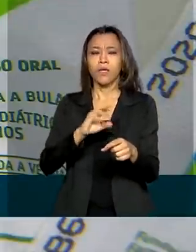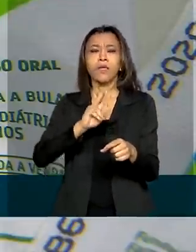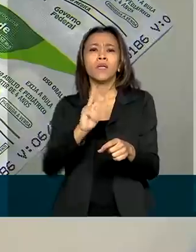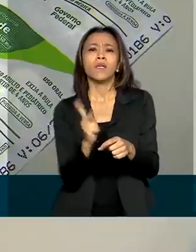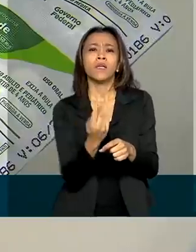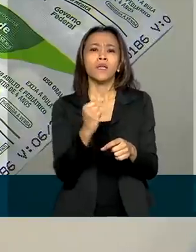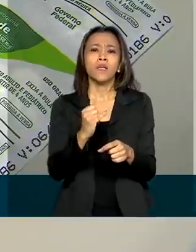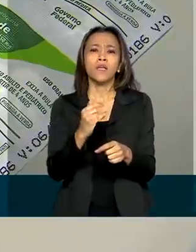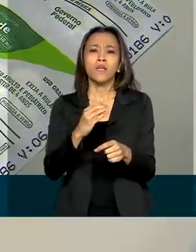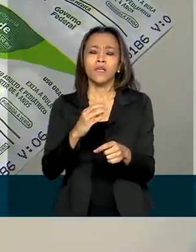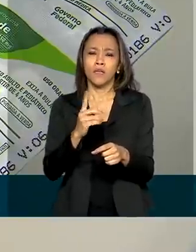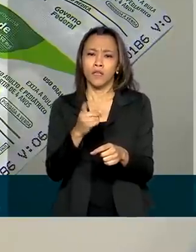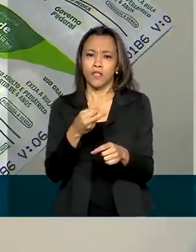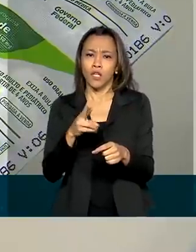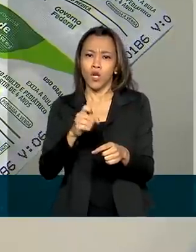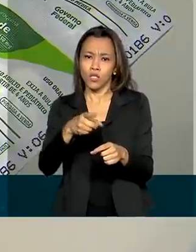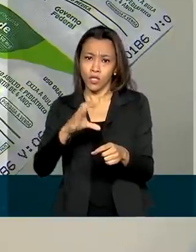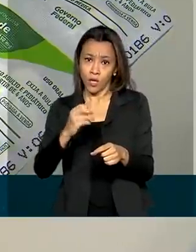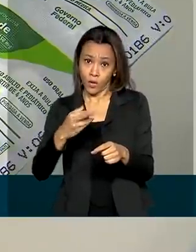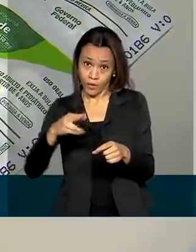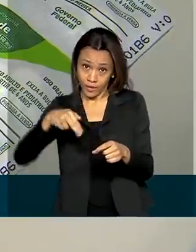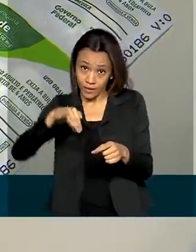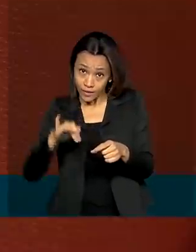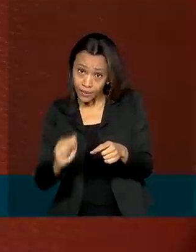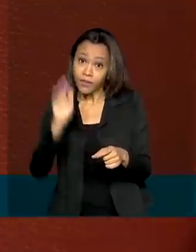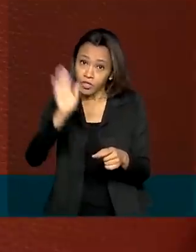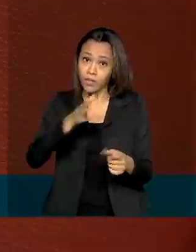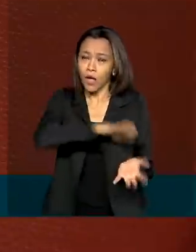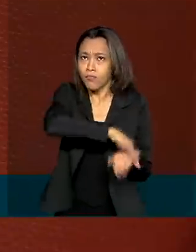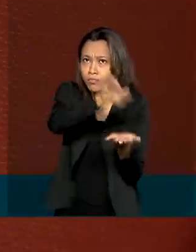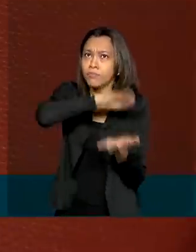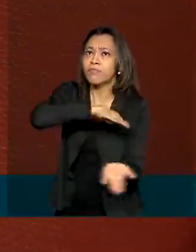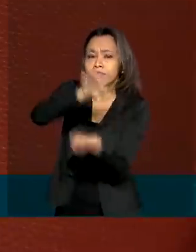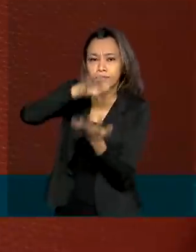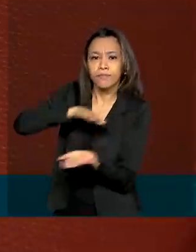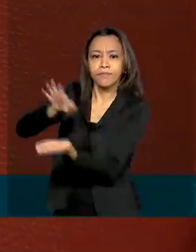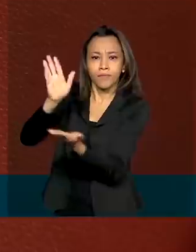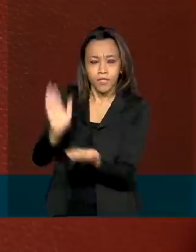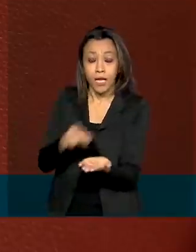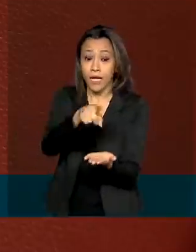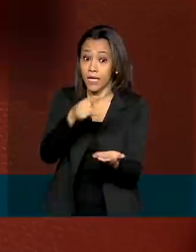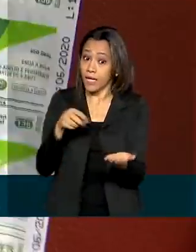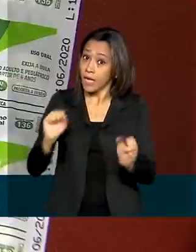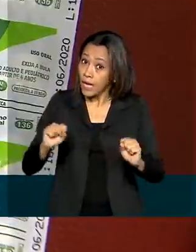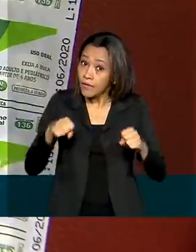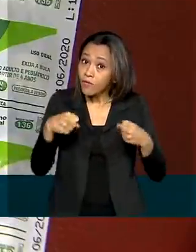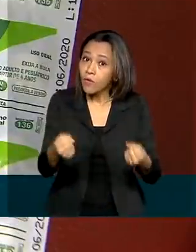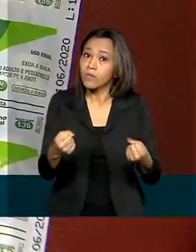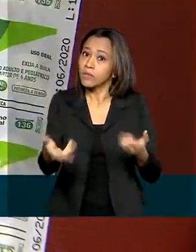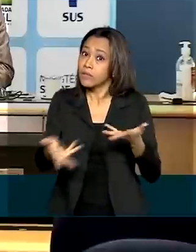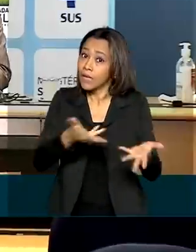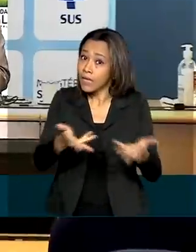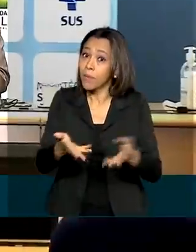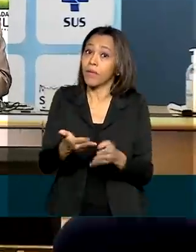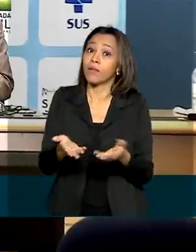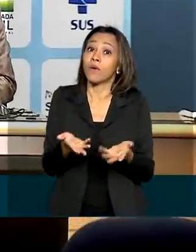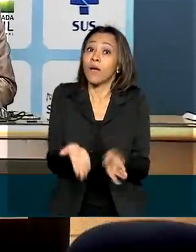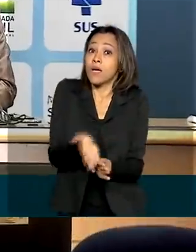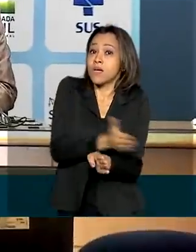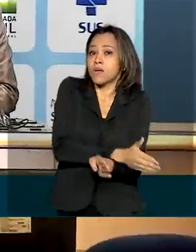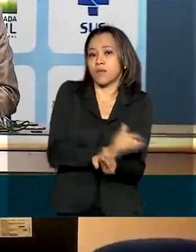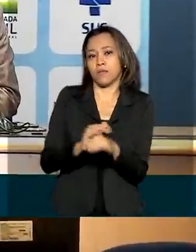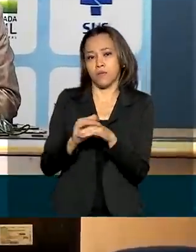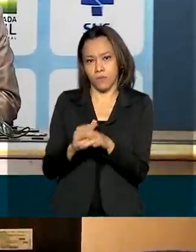está sendo distribuído mediante demanda e reforça o incentivo ao tratamento precoce da Covid. Com essa